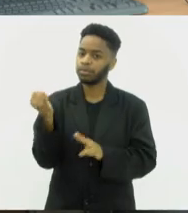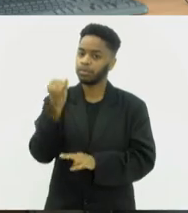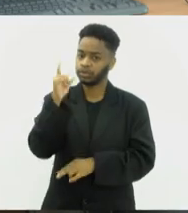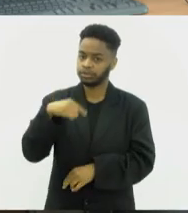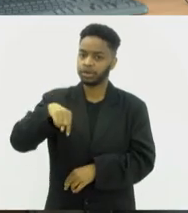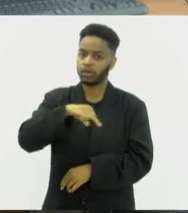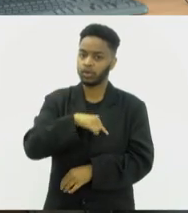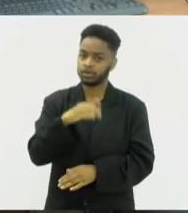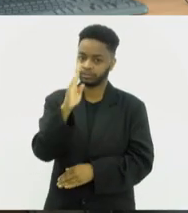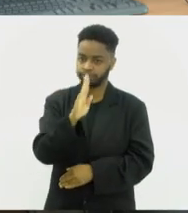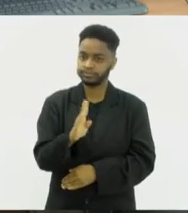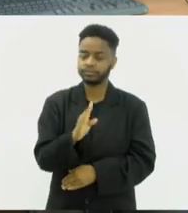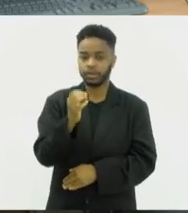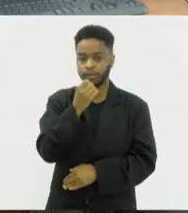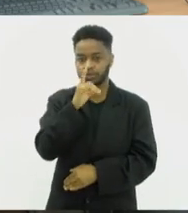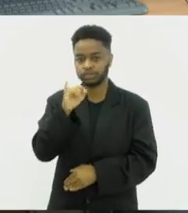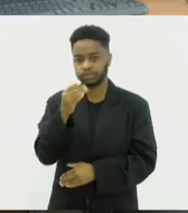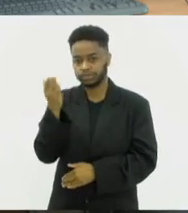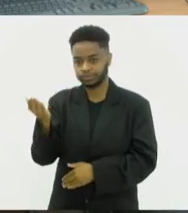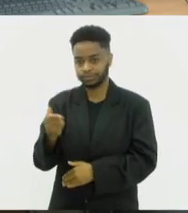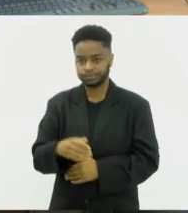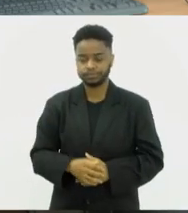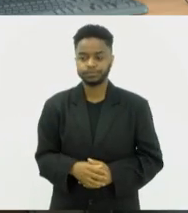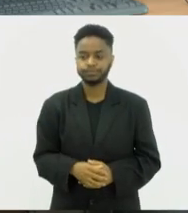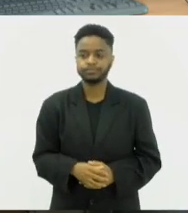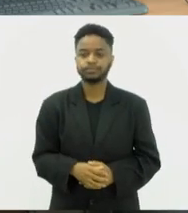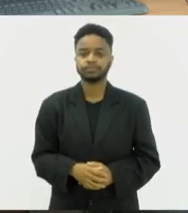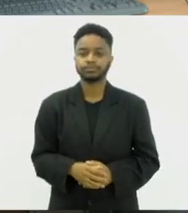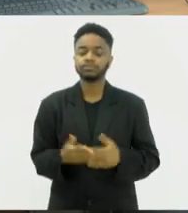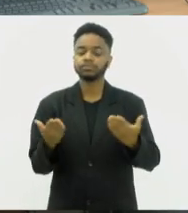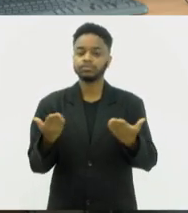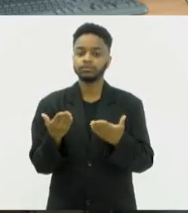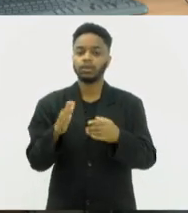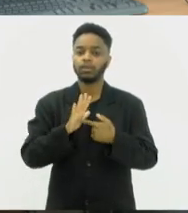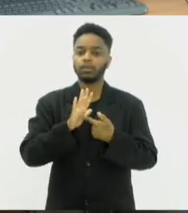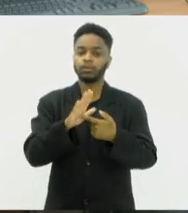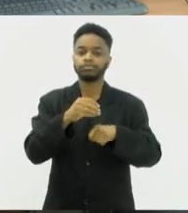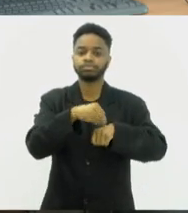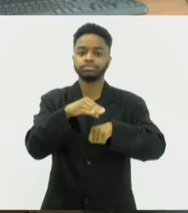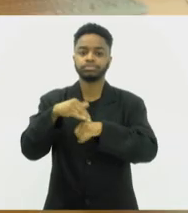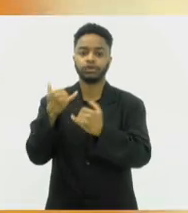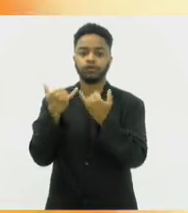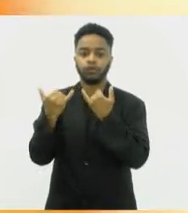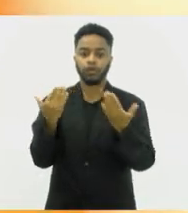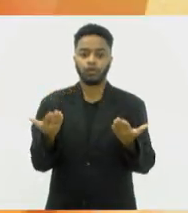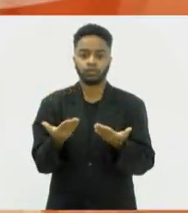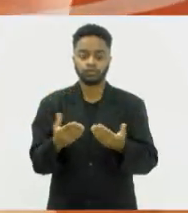nós brasileiros. Bom dia para você. Vamos ao nosso giro de notícias de hoje.